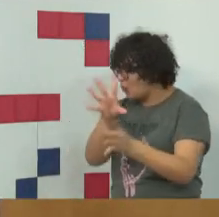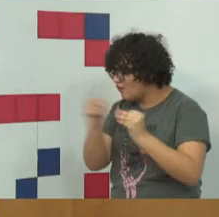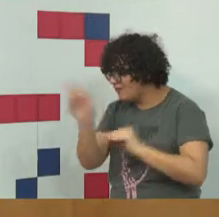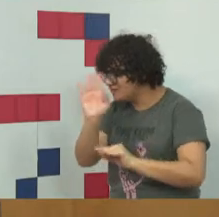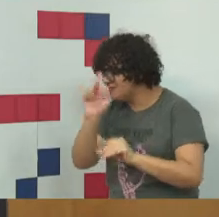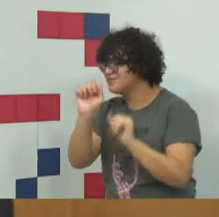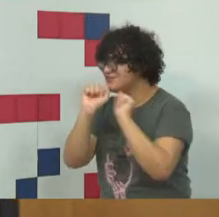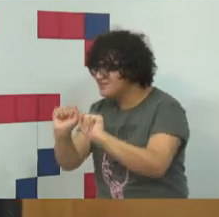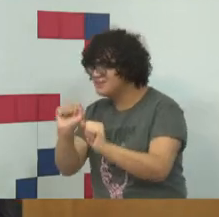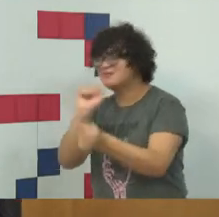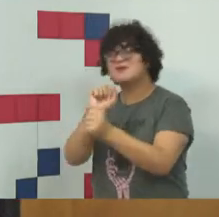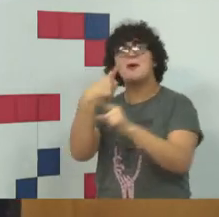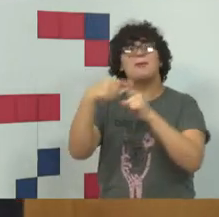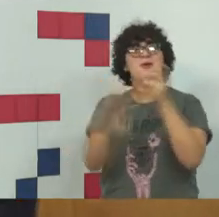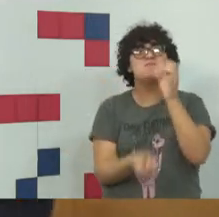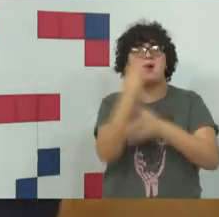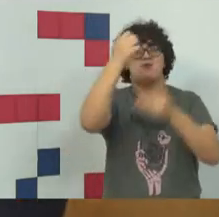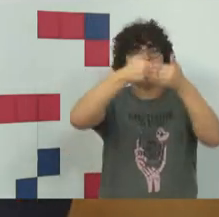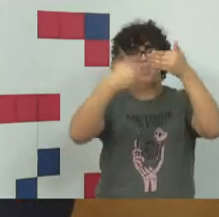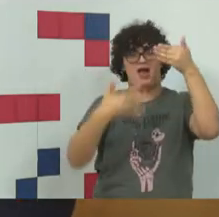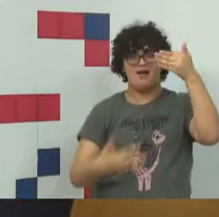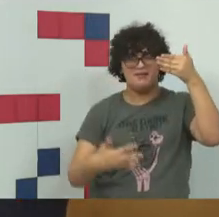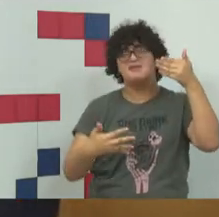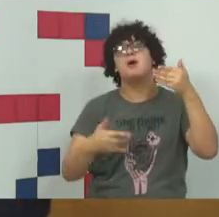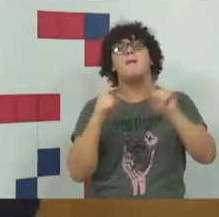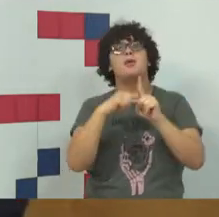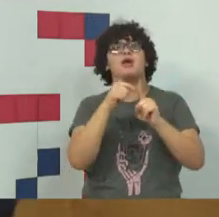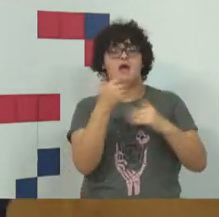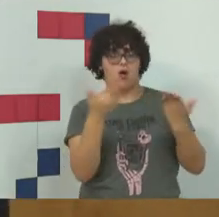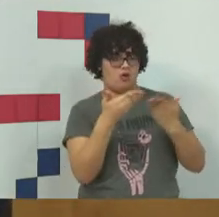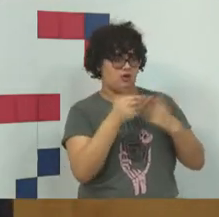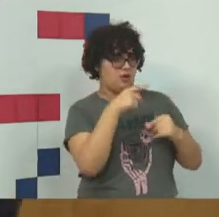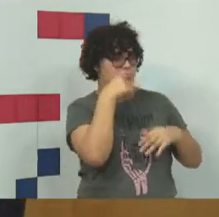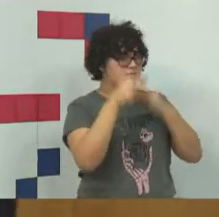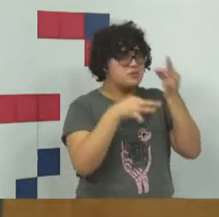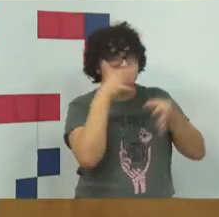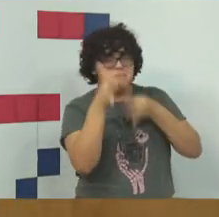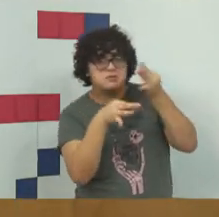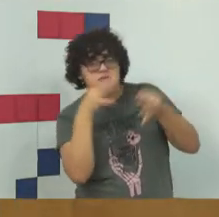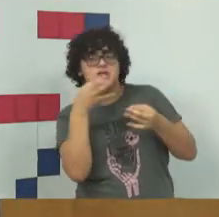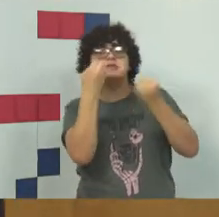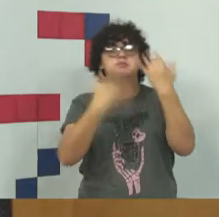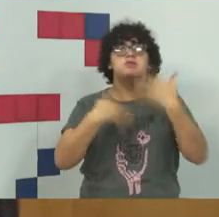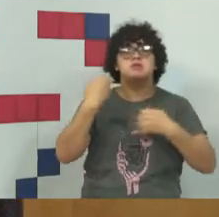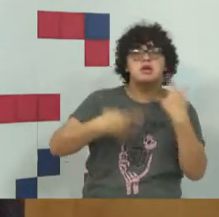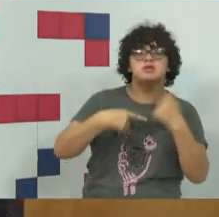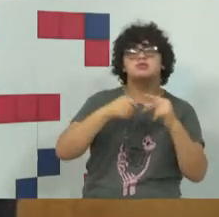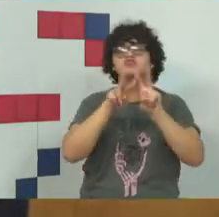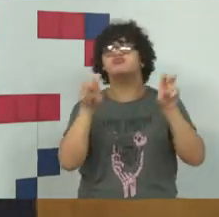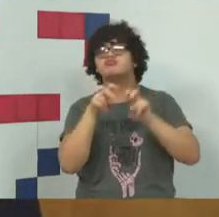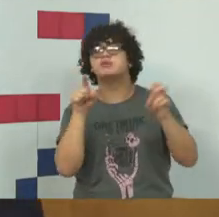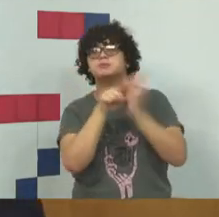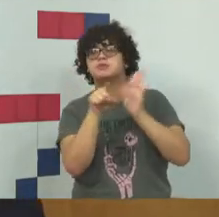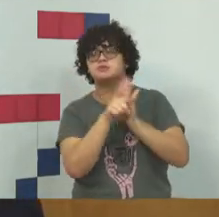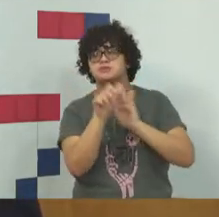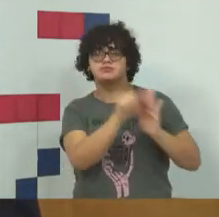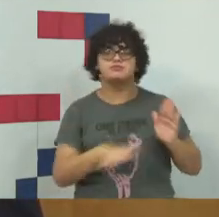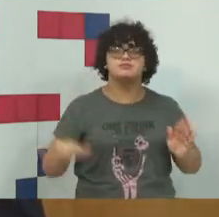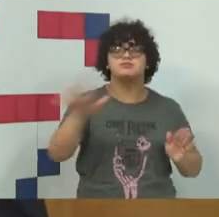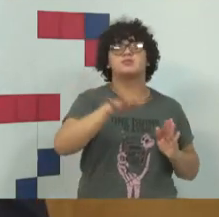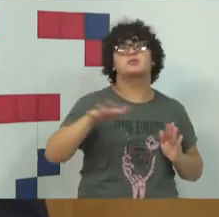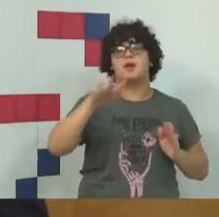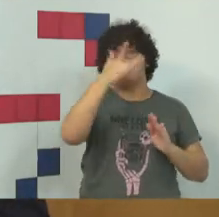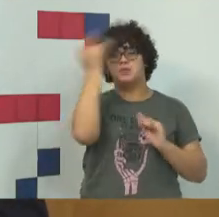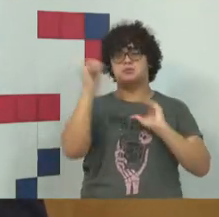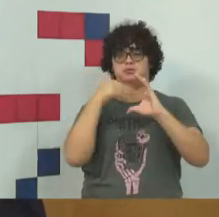algumas perguntas já surgiram aqui enquanto o falava, o pessoal encaminhou uma série de questões e aí surgiram